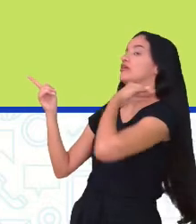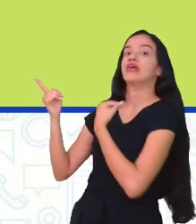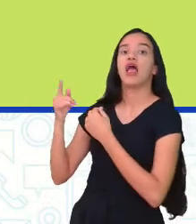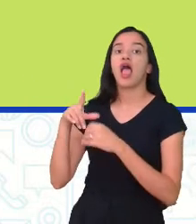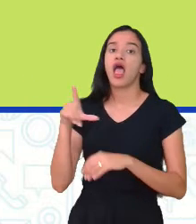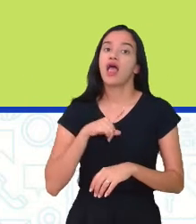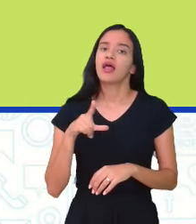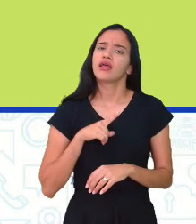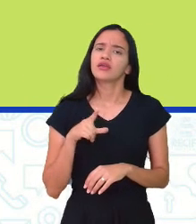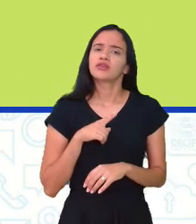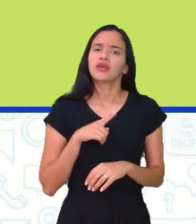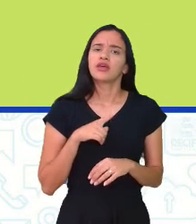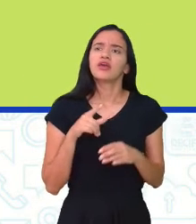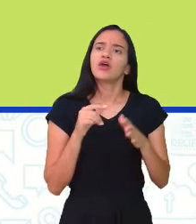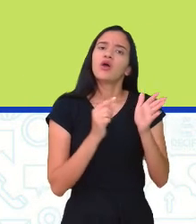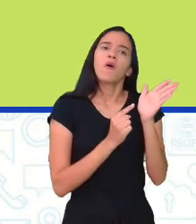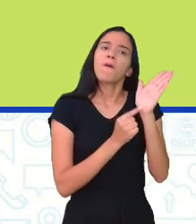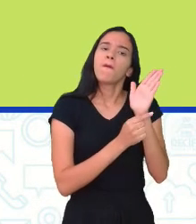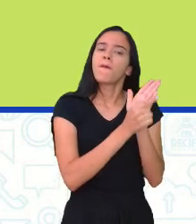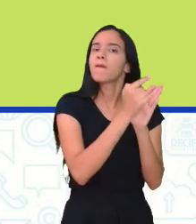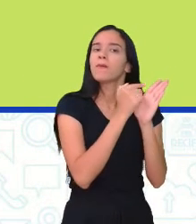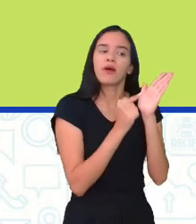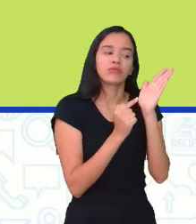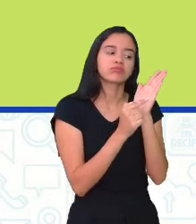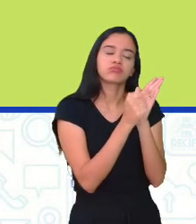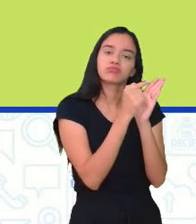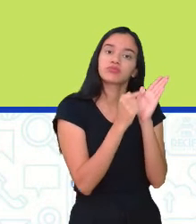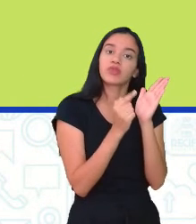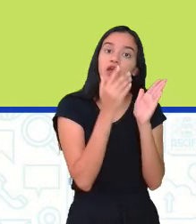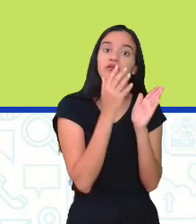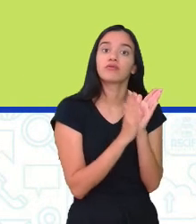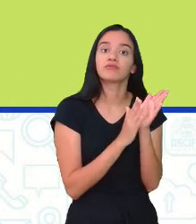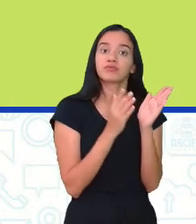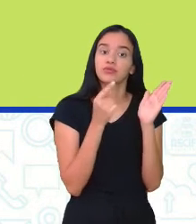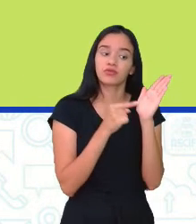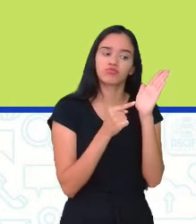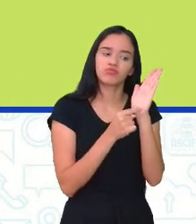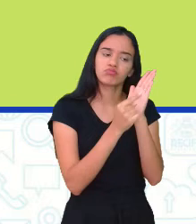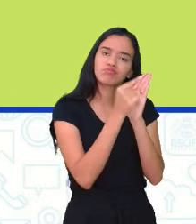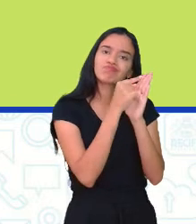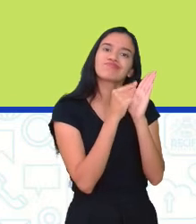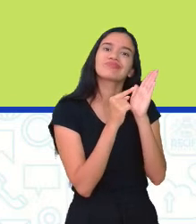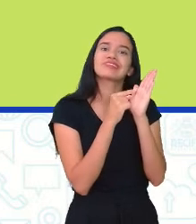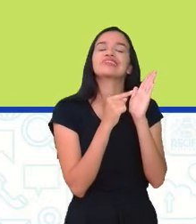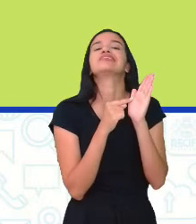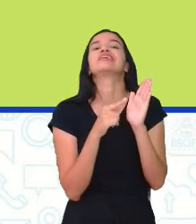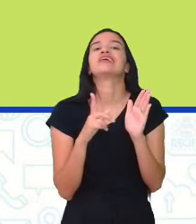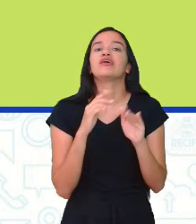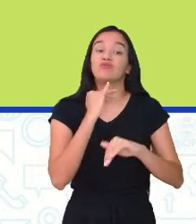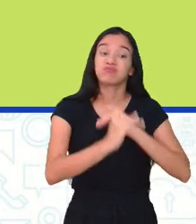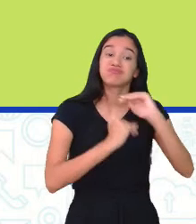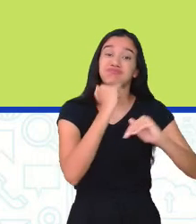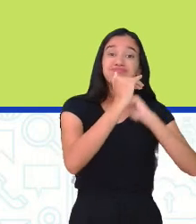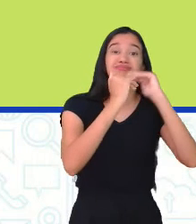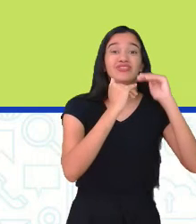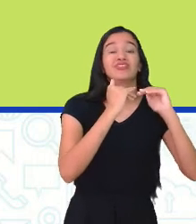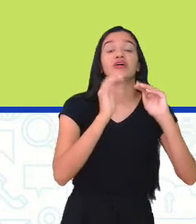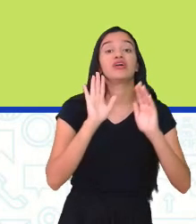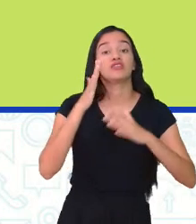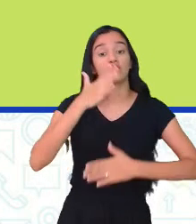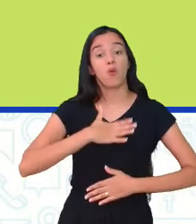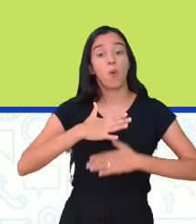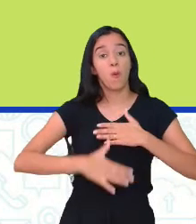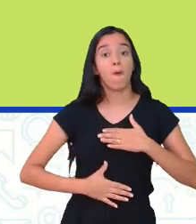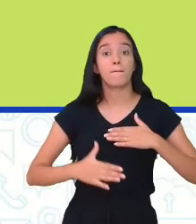a vocês que são sintomas de pessoas com a sífilis bem avançada então às vezes o corpo todinho